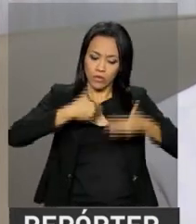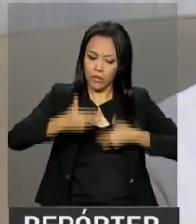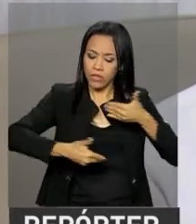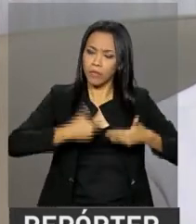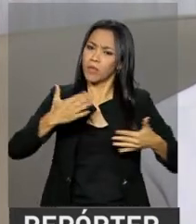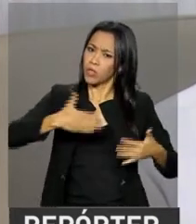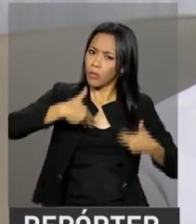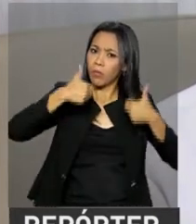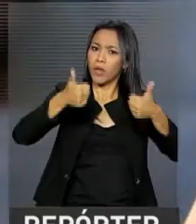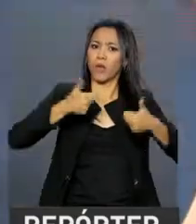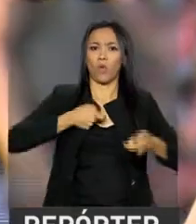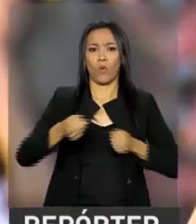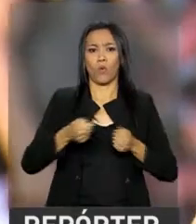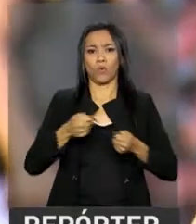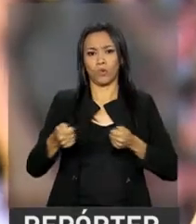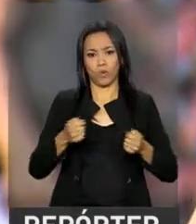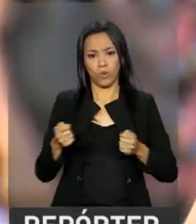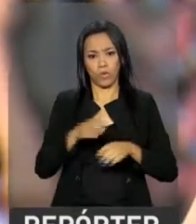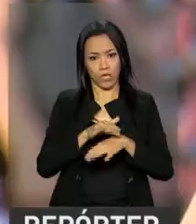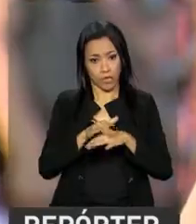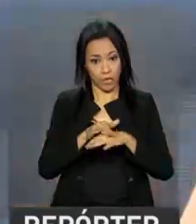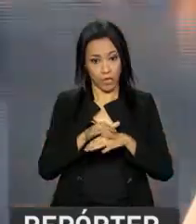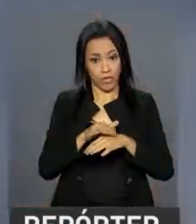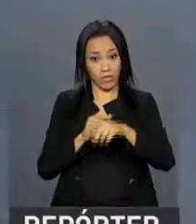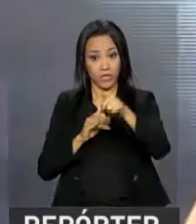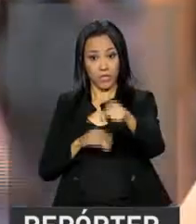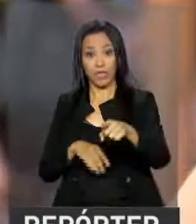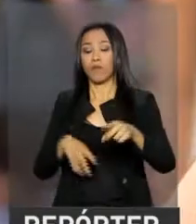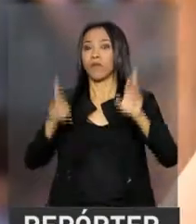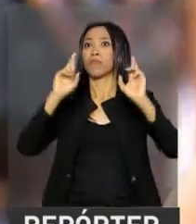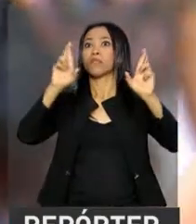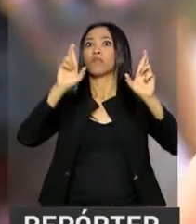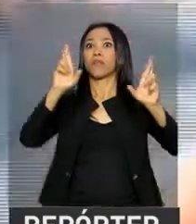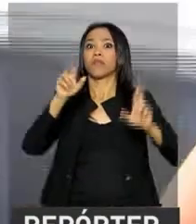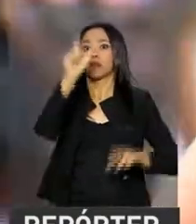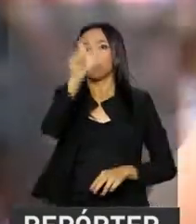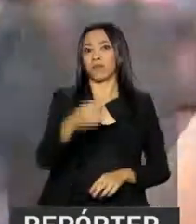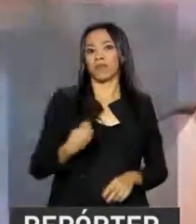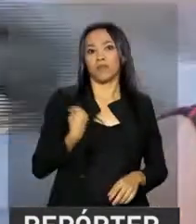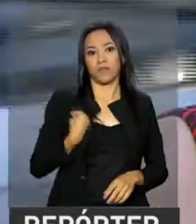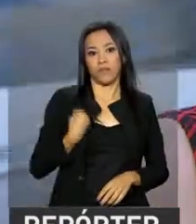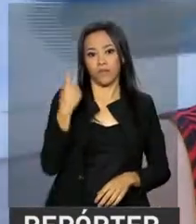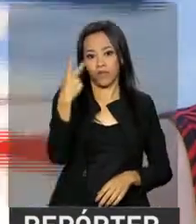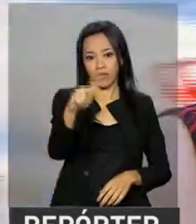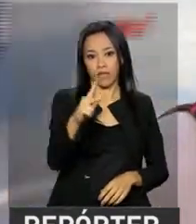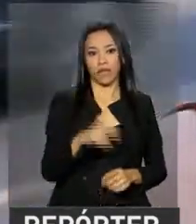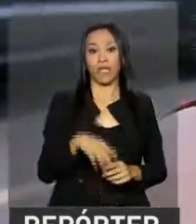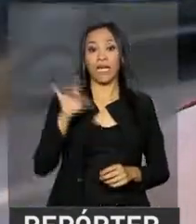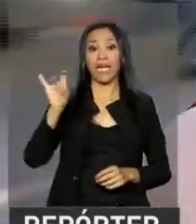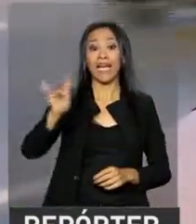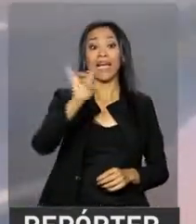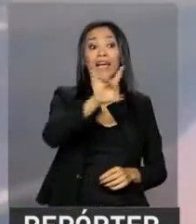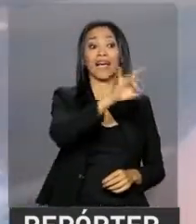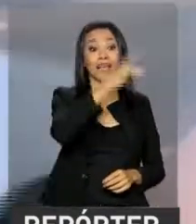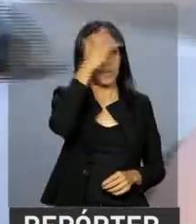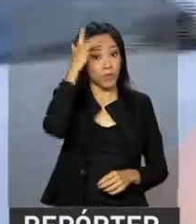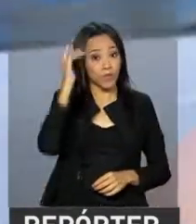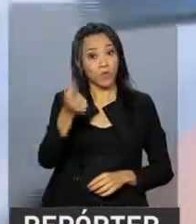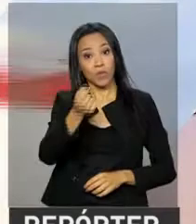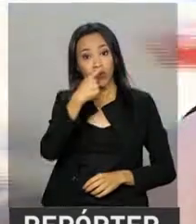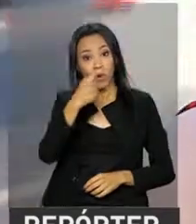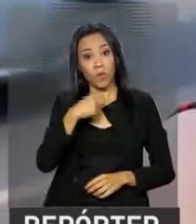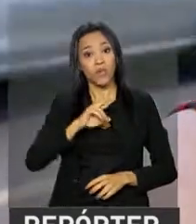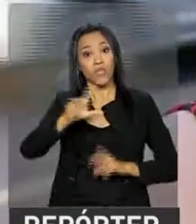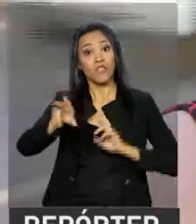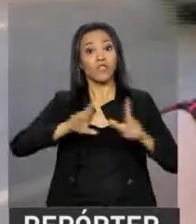melhor controle da doença. E a novidade chegou como uma esperança na vida da Raíssa. Cada pessoa reage a um medicamento de forma diferente,